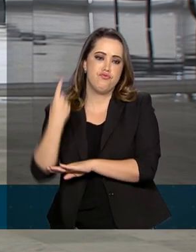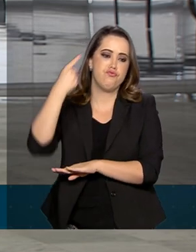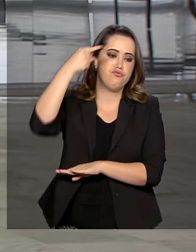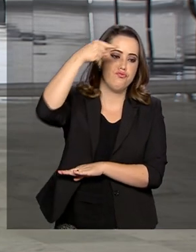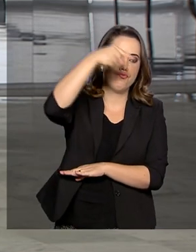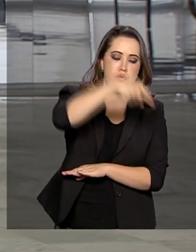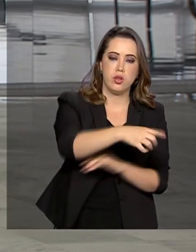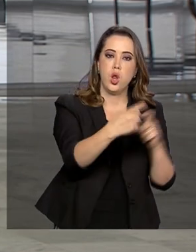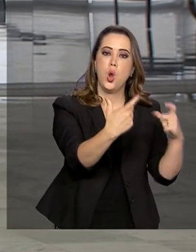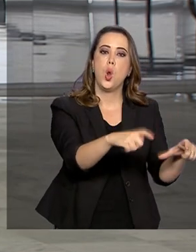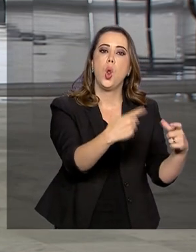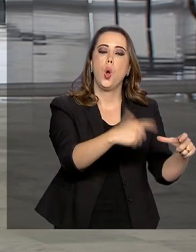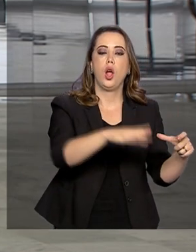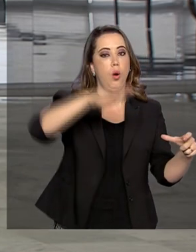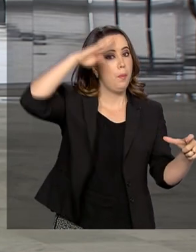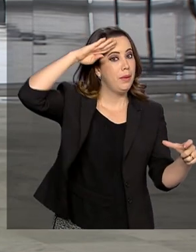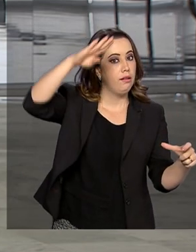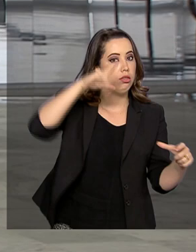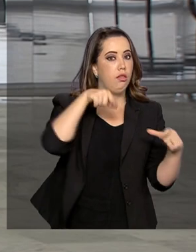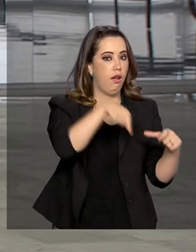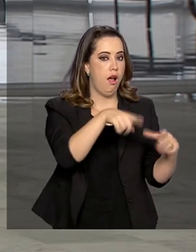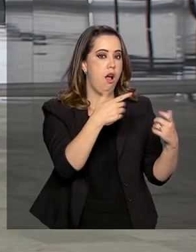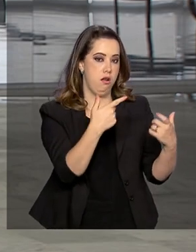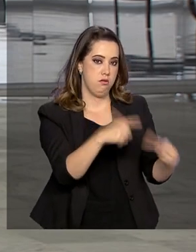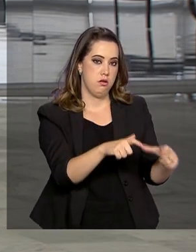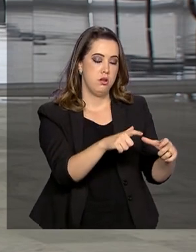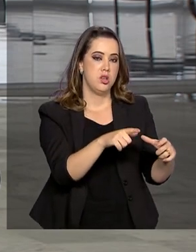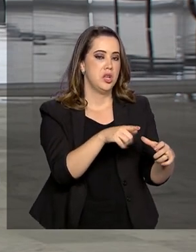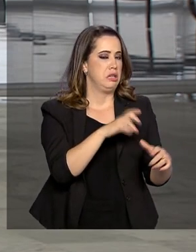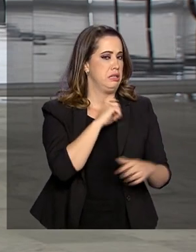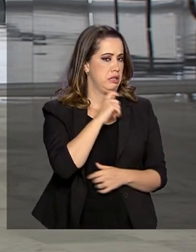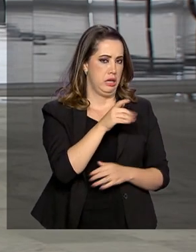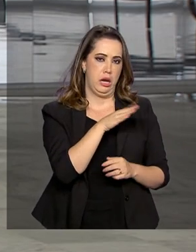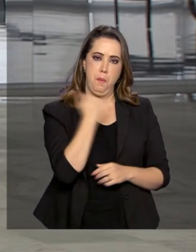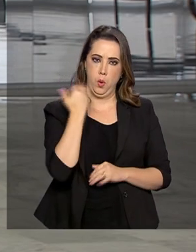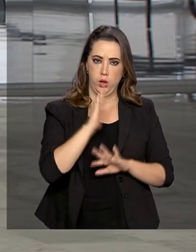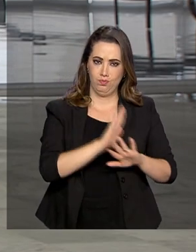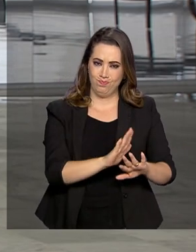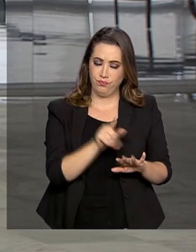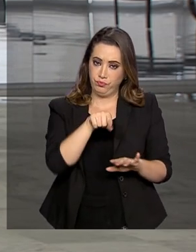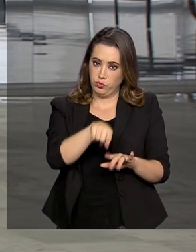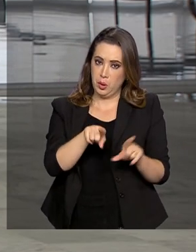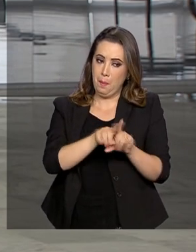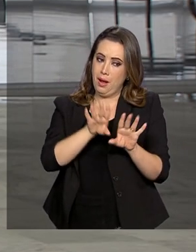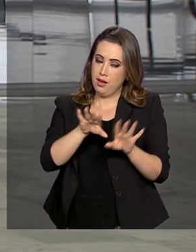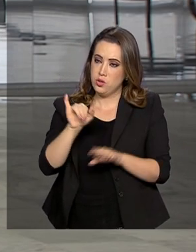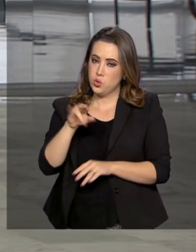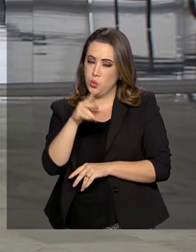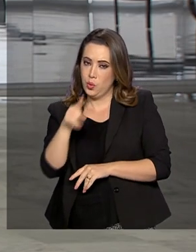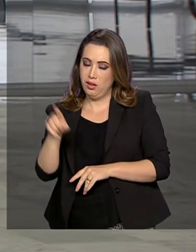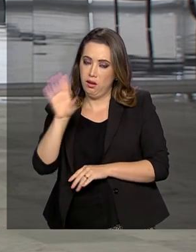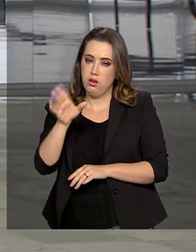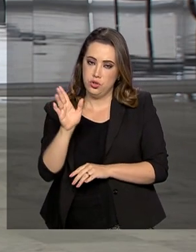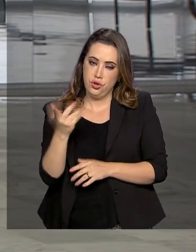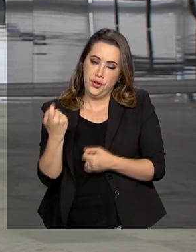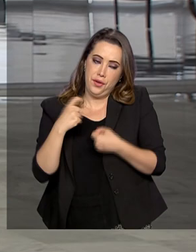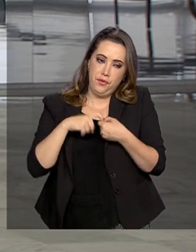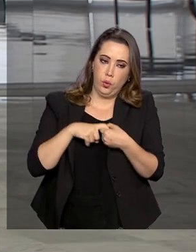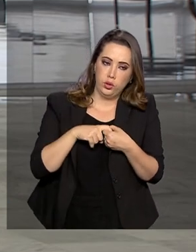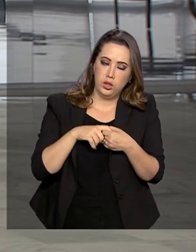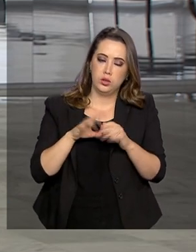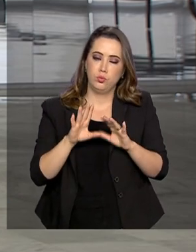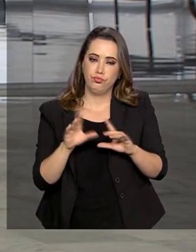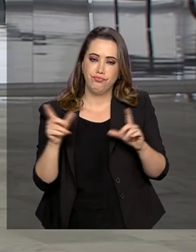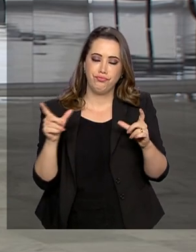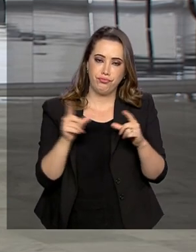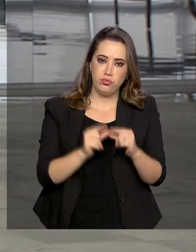segundo Trump, e também que o Irã já está recuando. Aqui no Brasil, isso também repercutiu e o presidente Jair Bolsonaro acompanhou esse